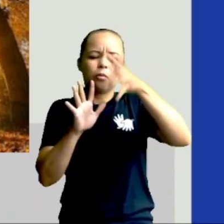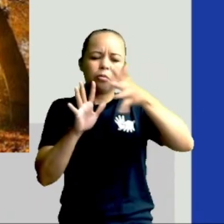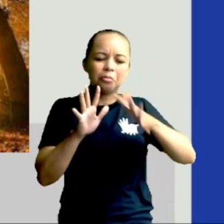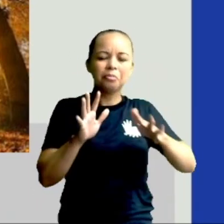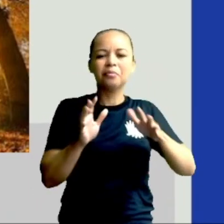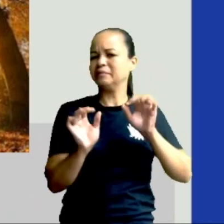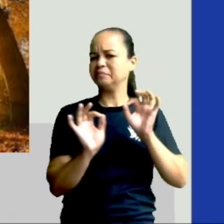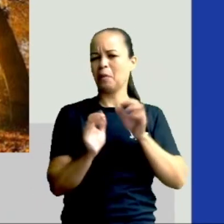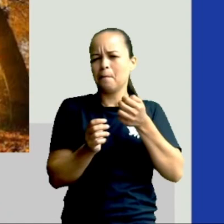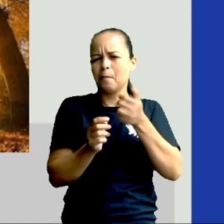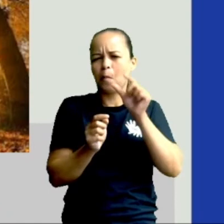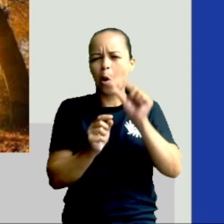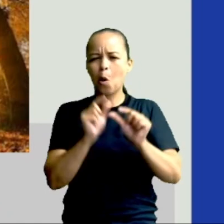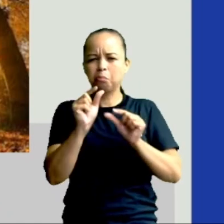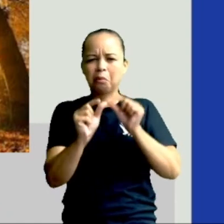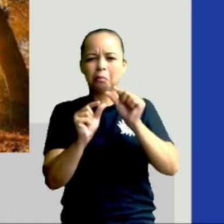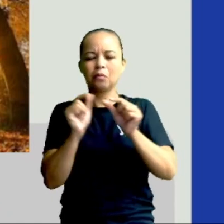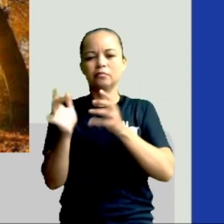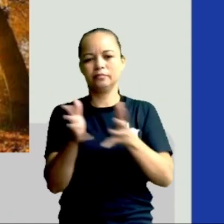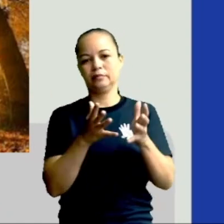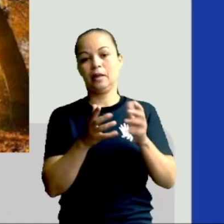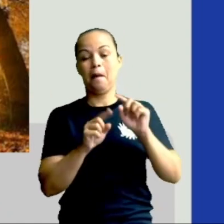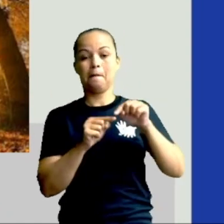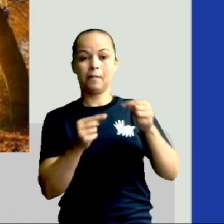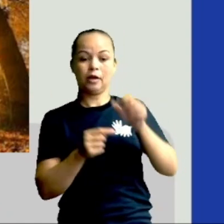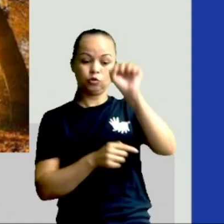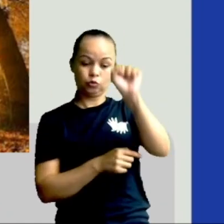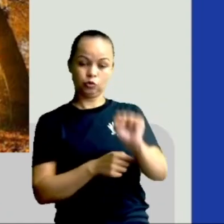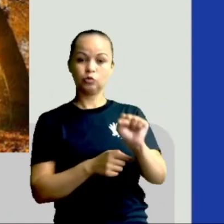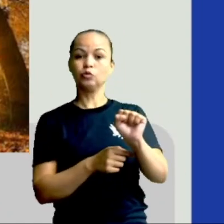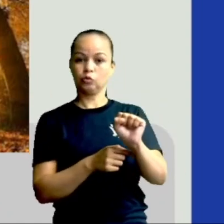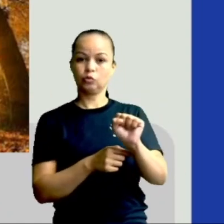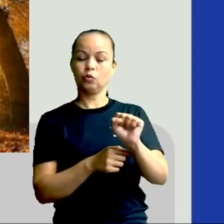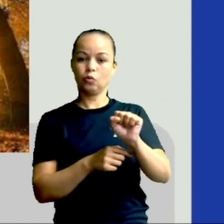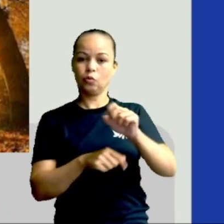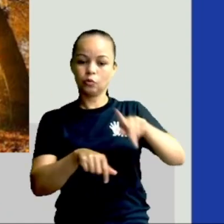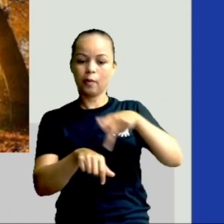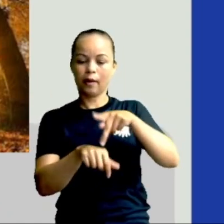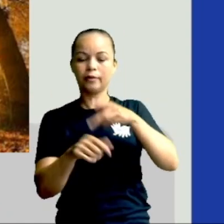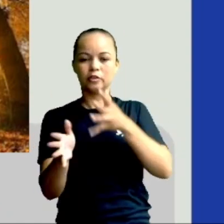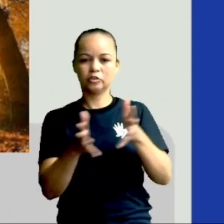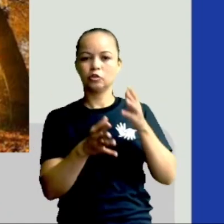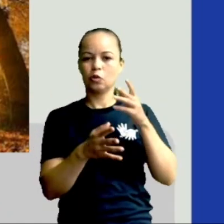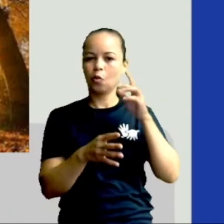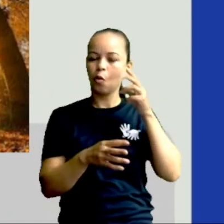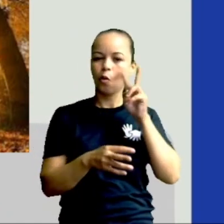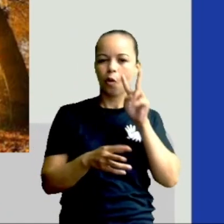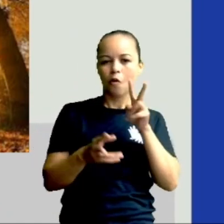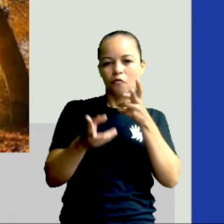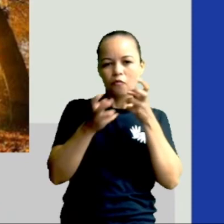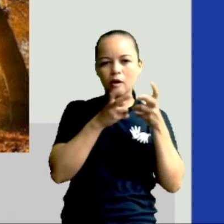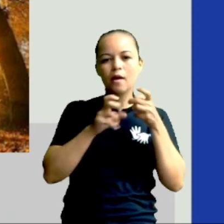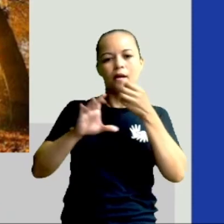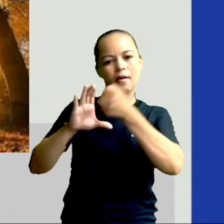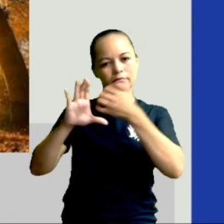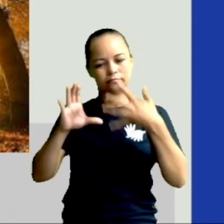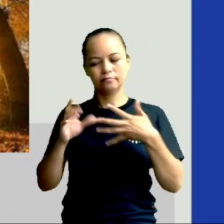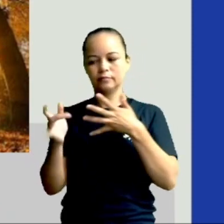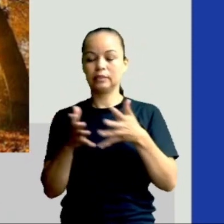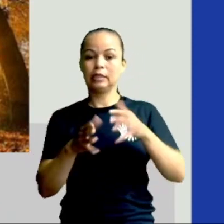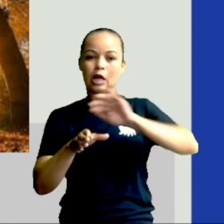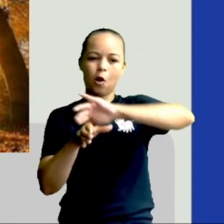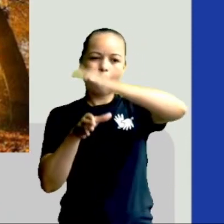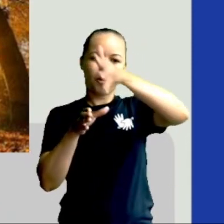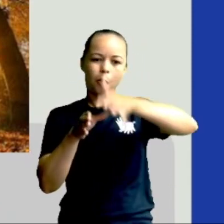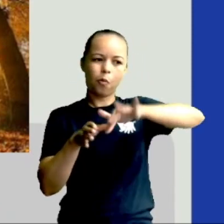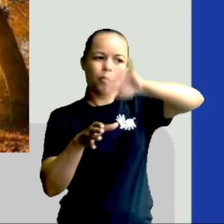você consegue ver, perceber um pouco das características da estação do outono, tá? Em regiões com muitas serras, as